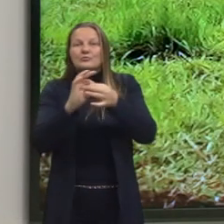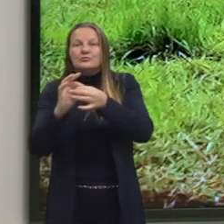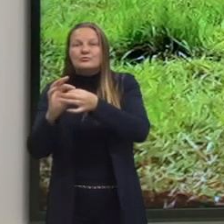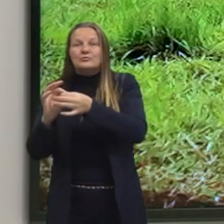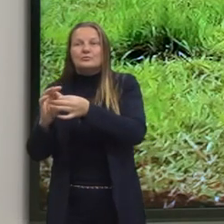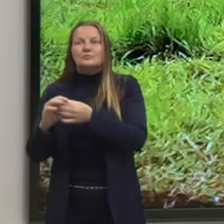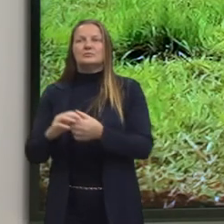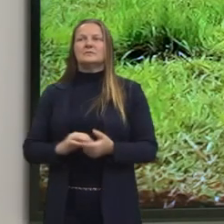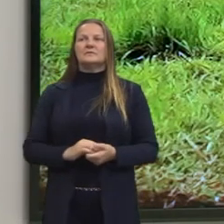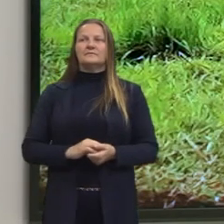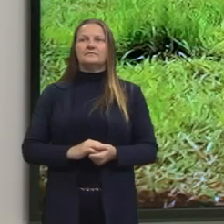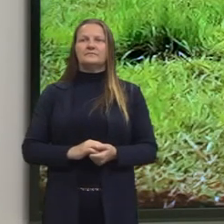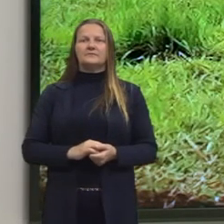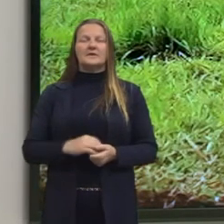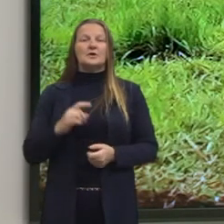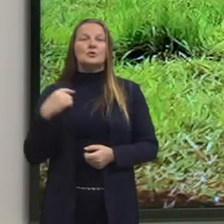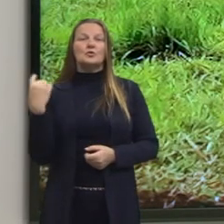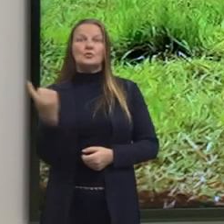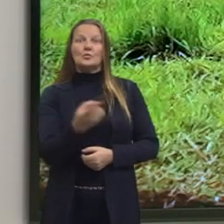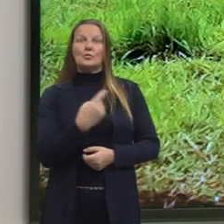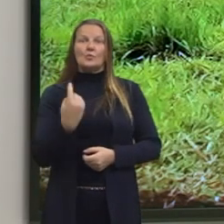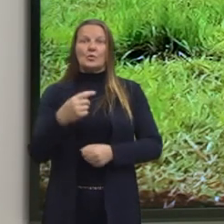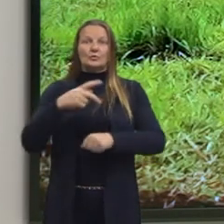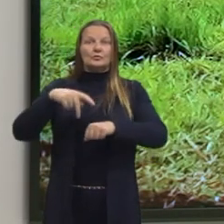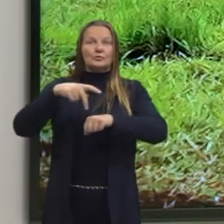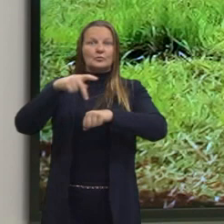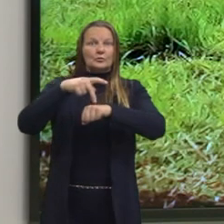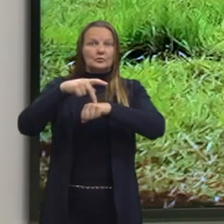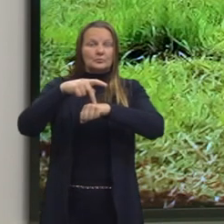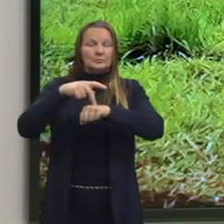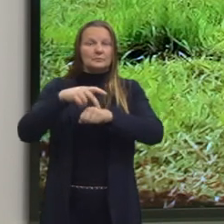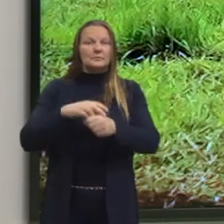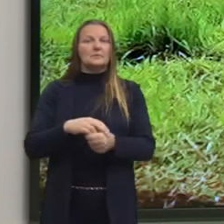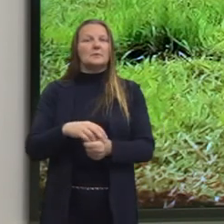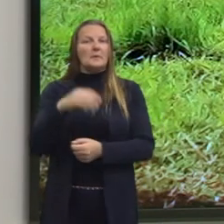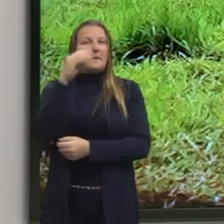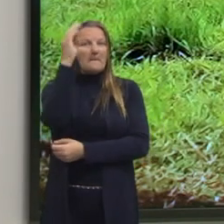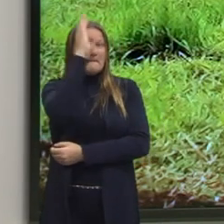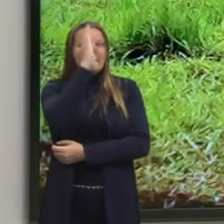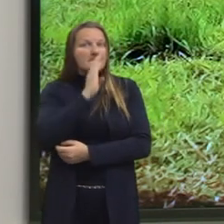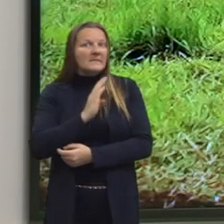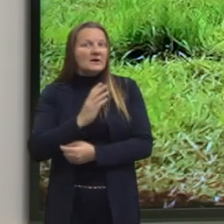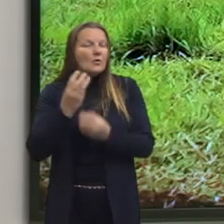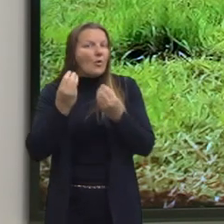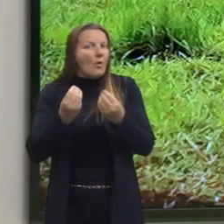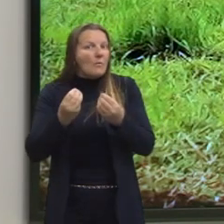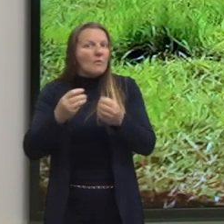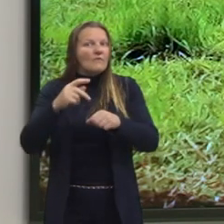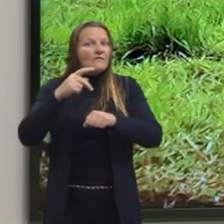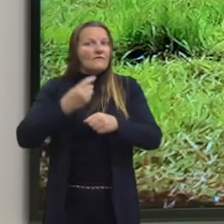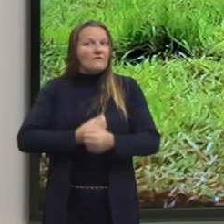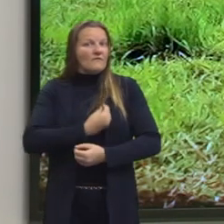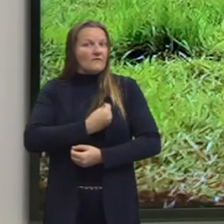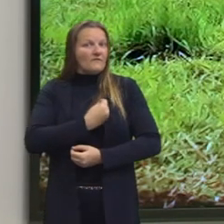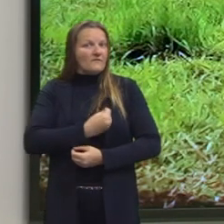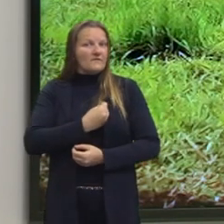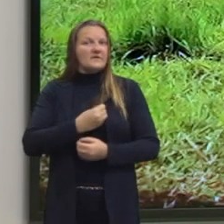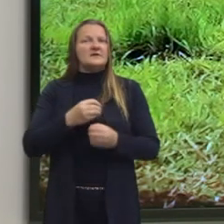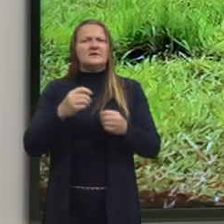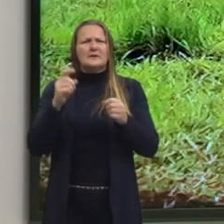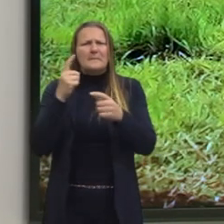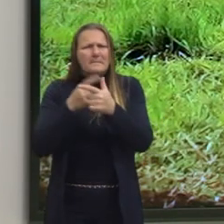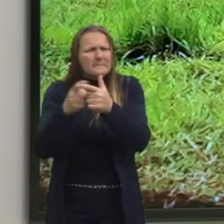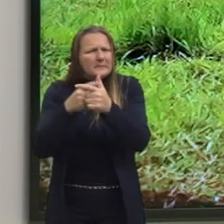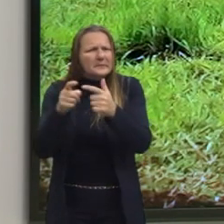ao nosso país, ao Brasil. Tá, então, sobre o nosso país, especificamente, que nós